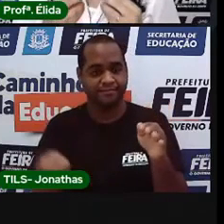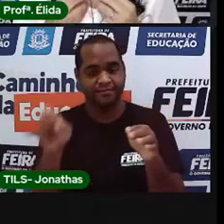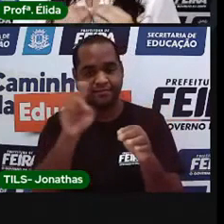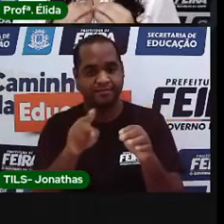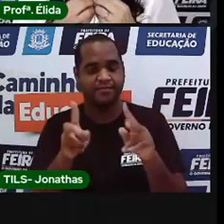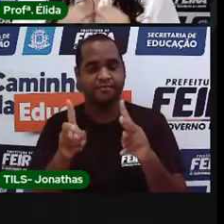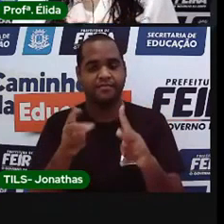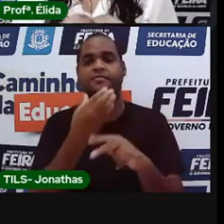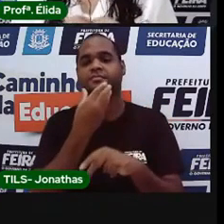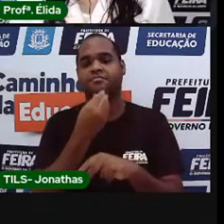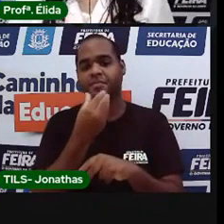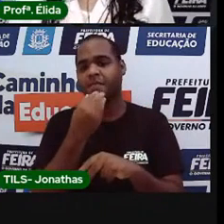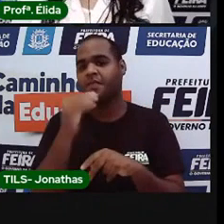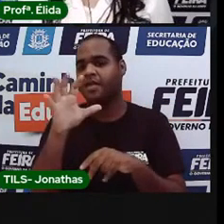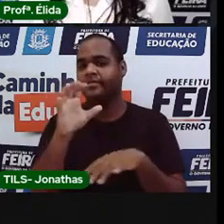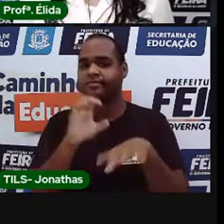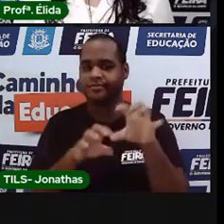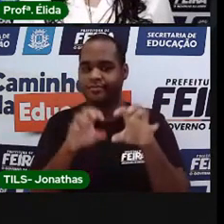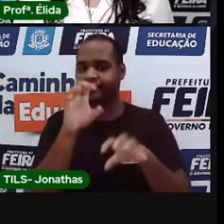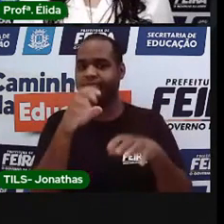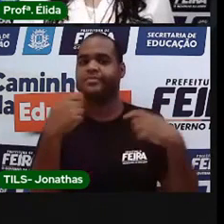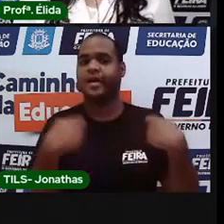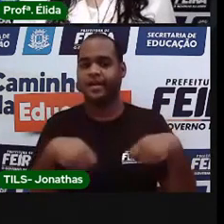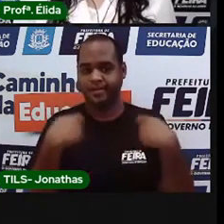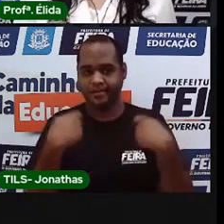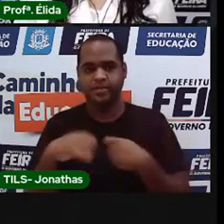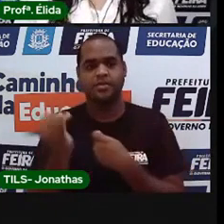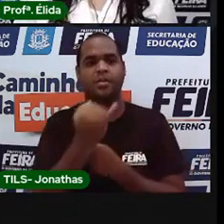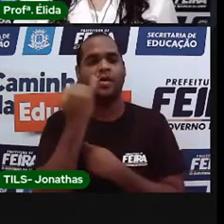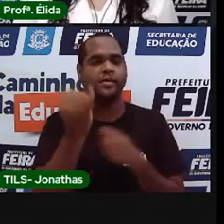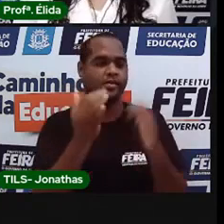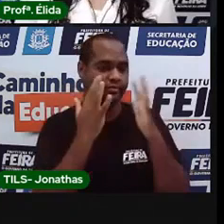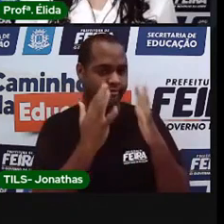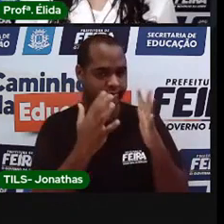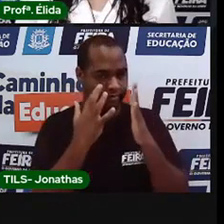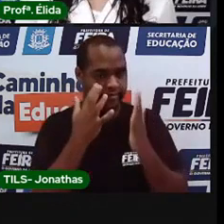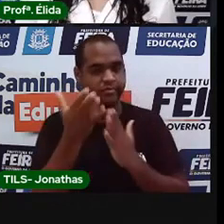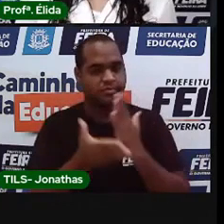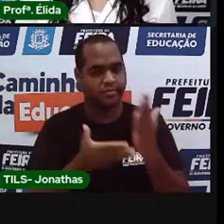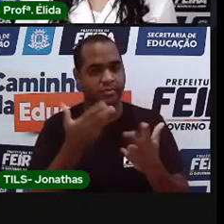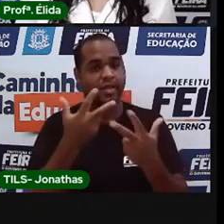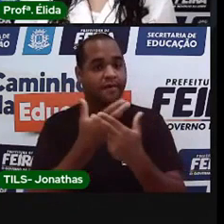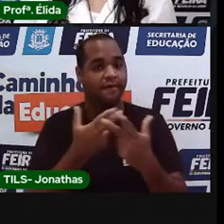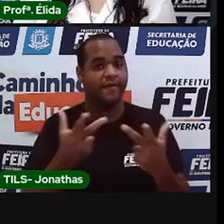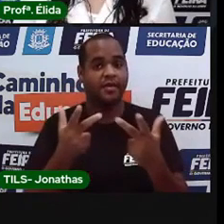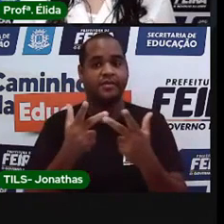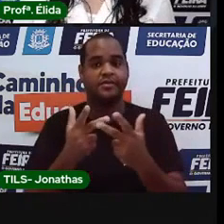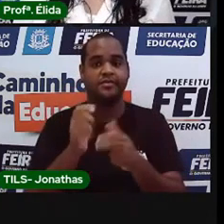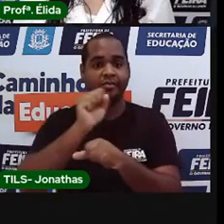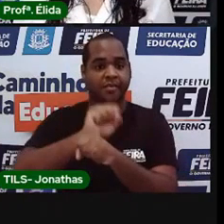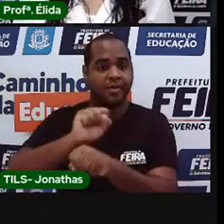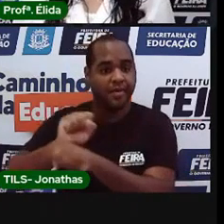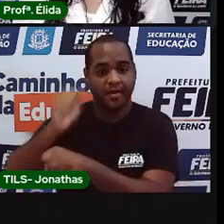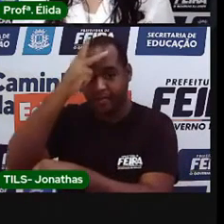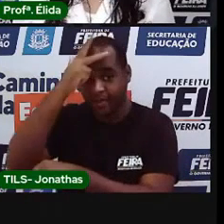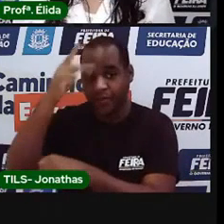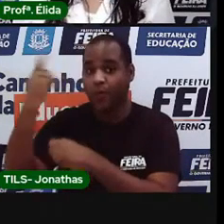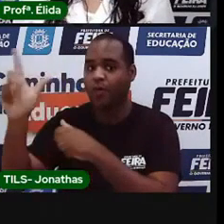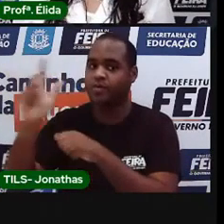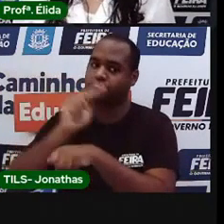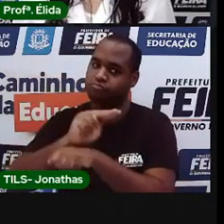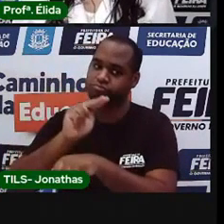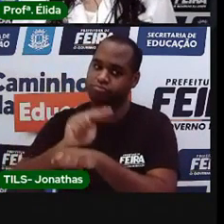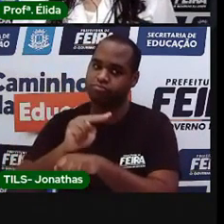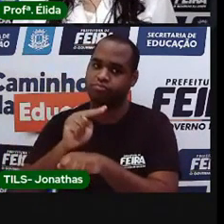mais precisa de cuidados, pois depende de outras pessoas. Afinal, nós